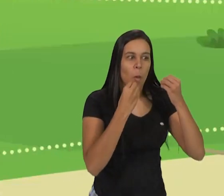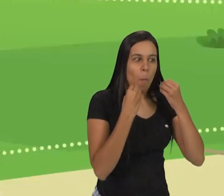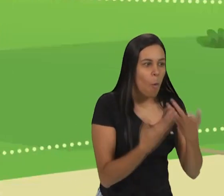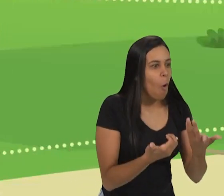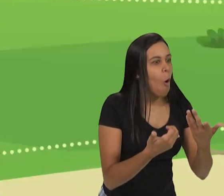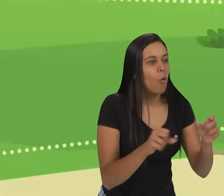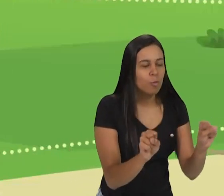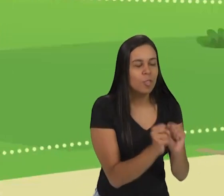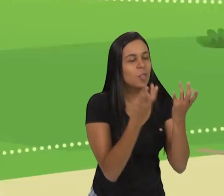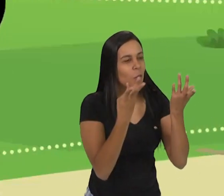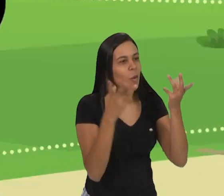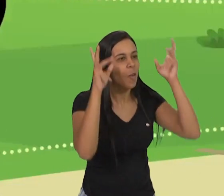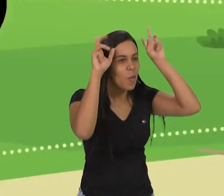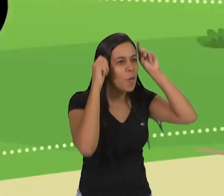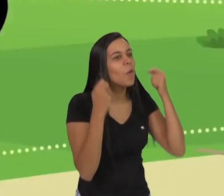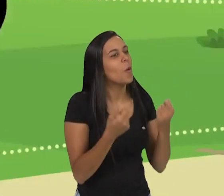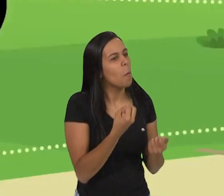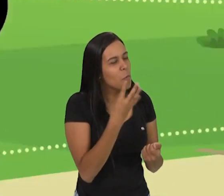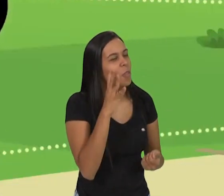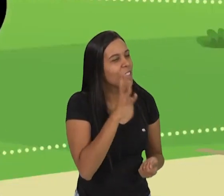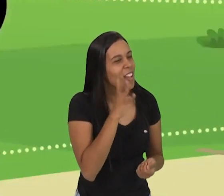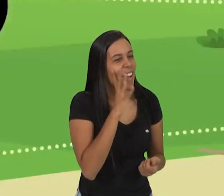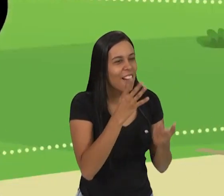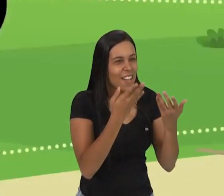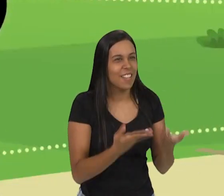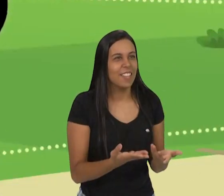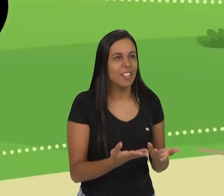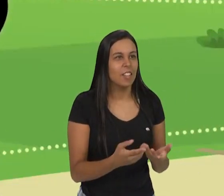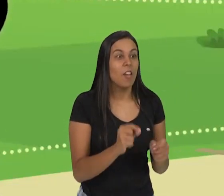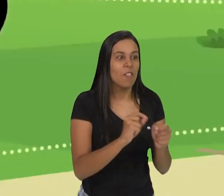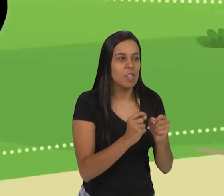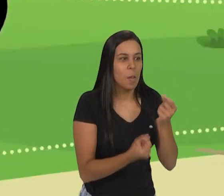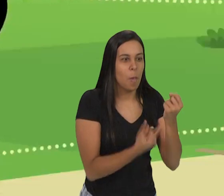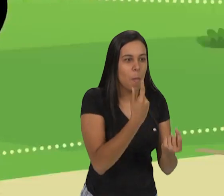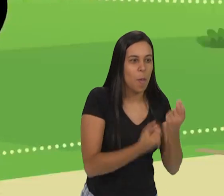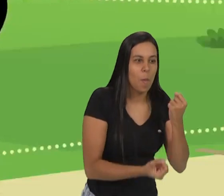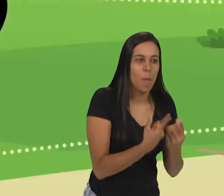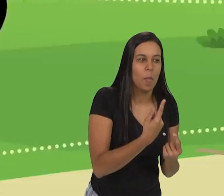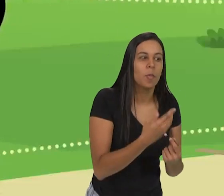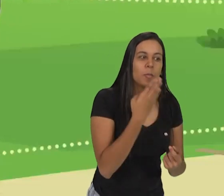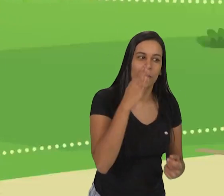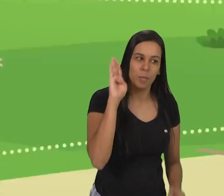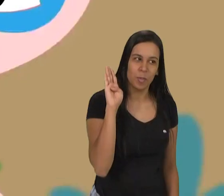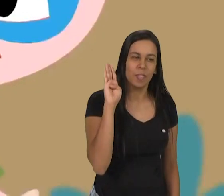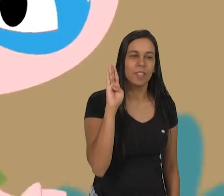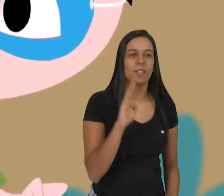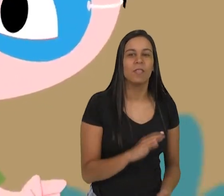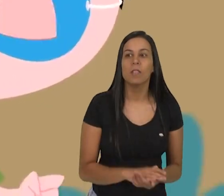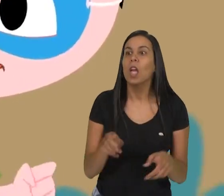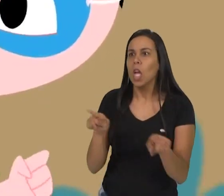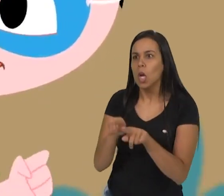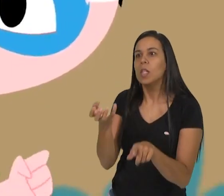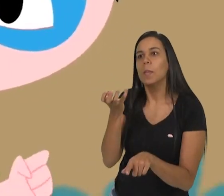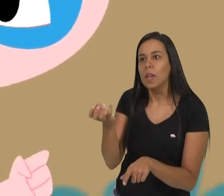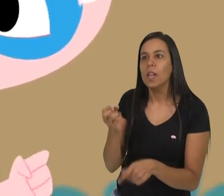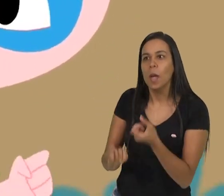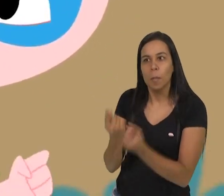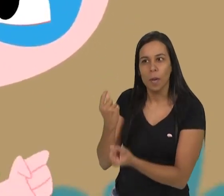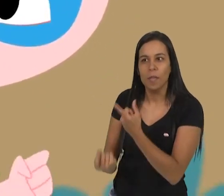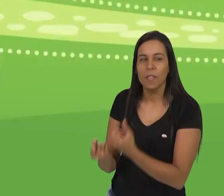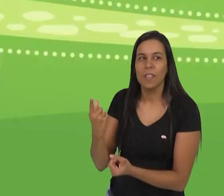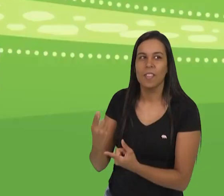Excelente show, Luna! Muito legal! Eu vou fazer a pipoca pra gente como eu prometi. Eu também quero